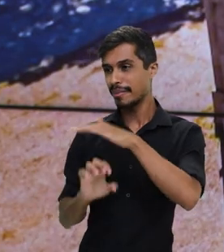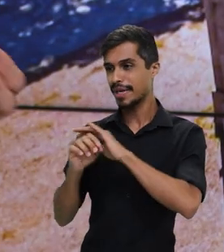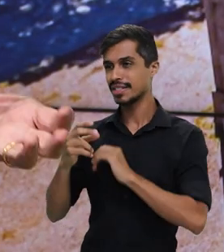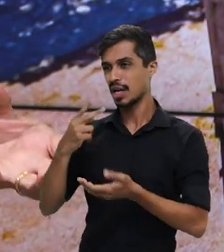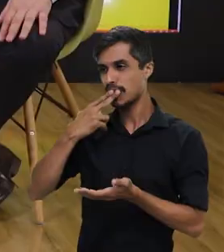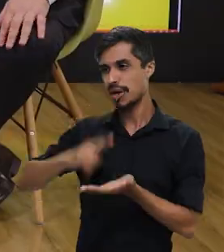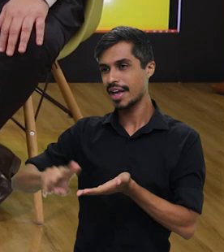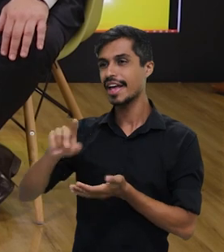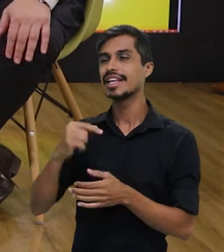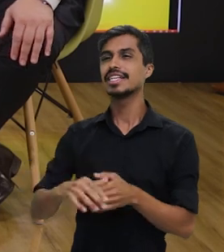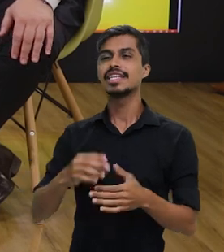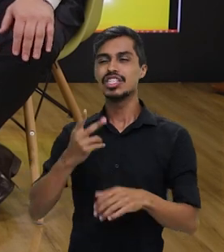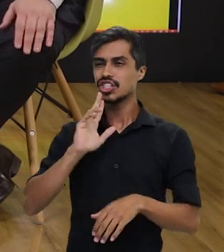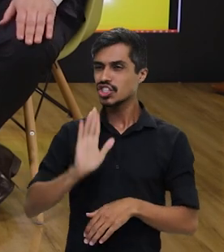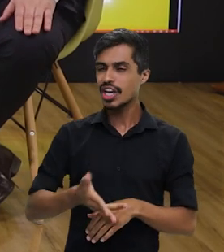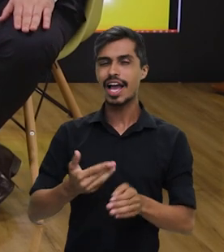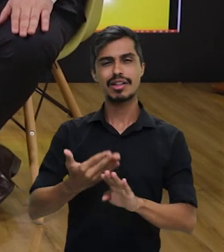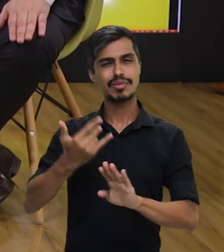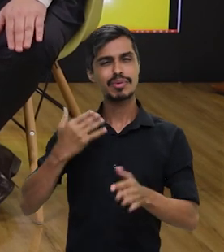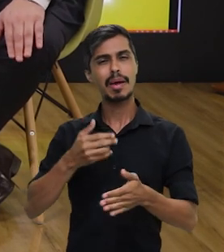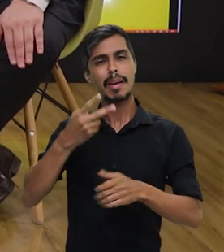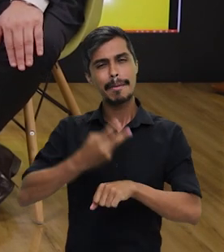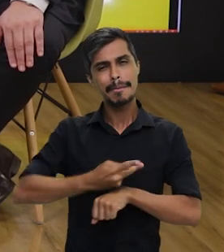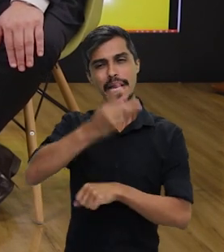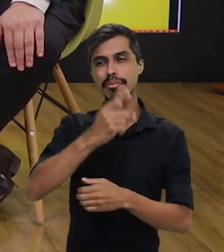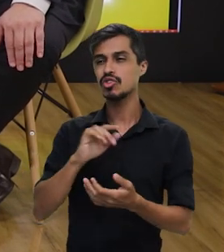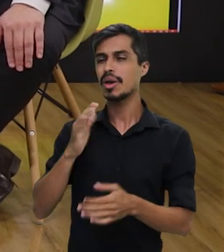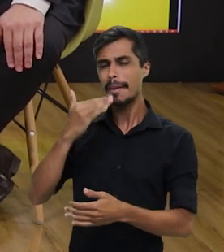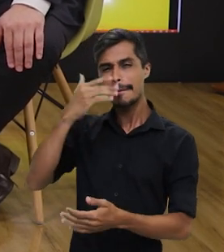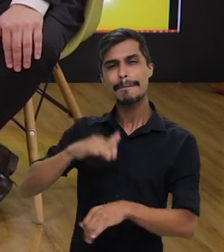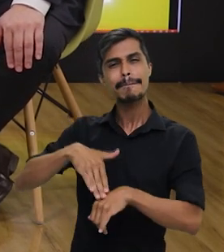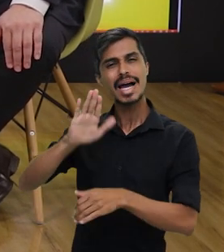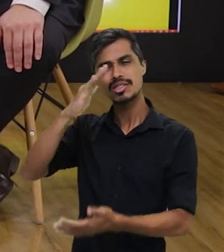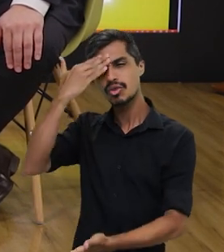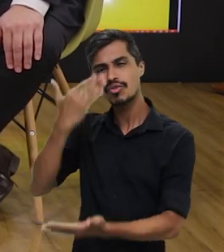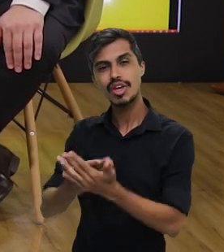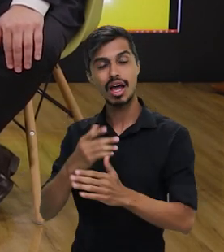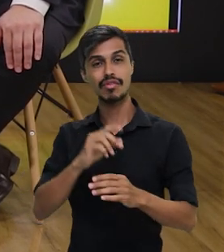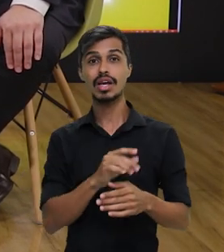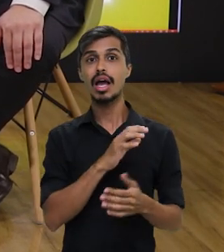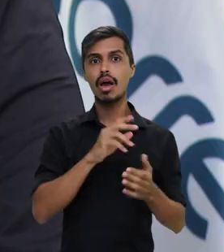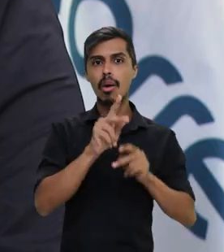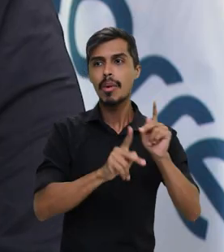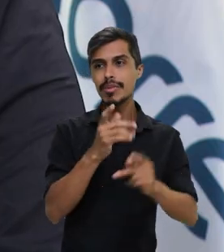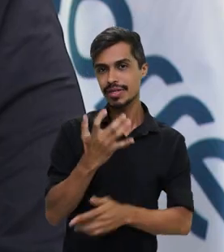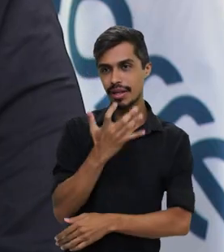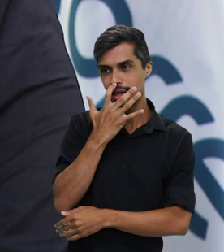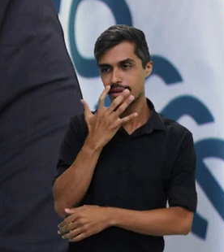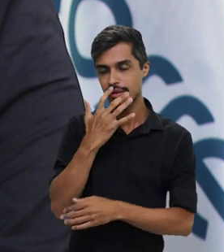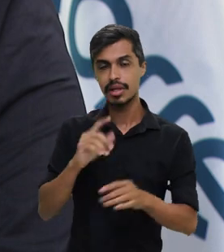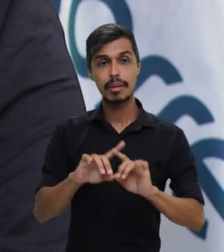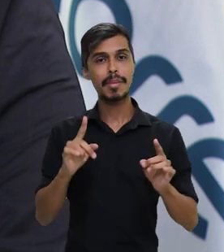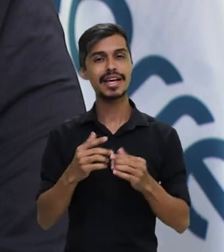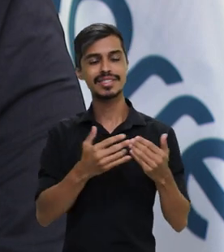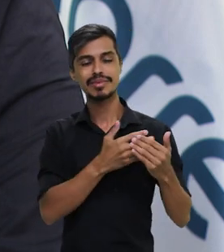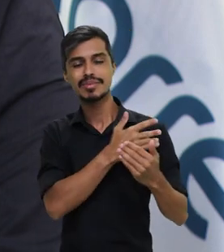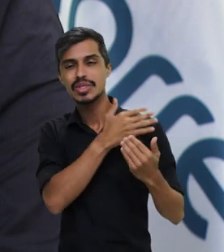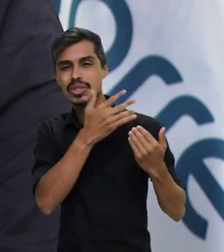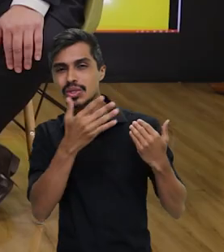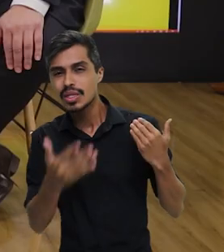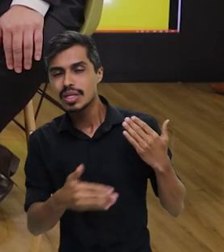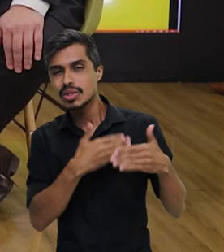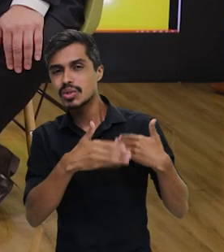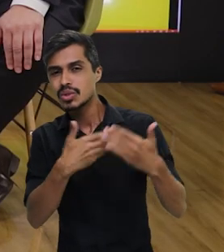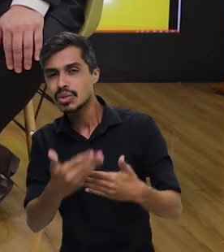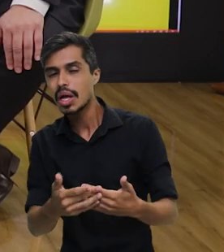como a empresa mais confiável do país, muito admirada pela população e perdeu ao longo do tempo um pouco dessa